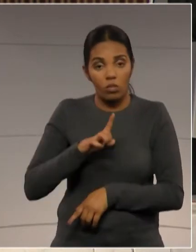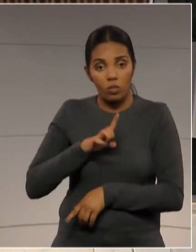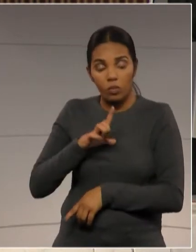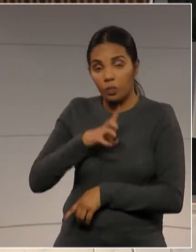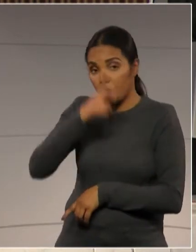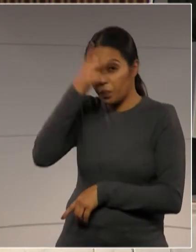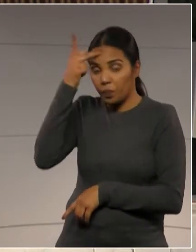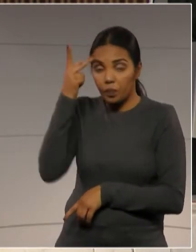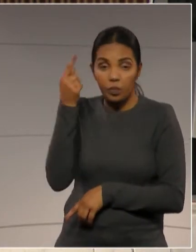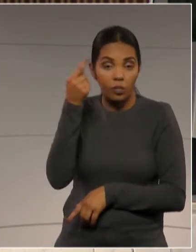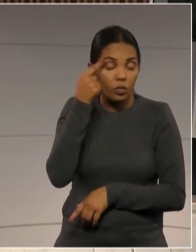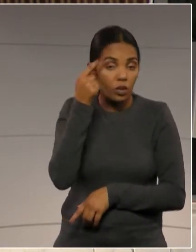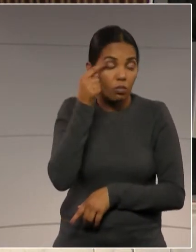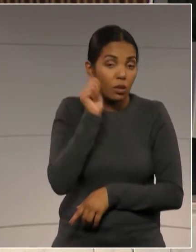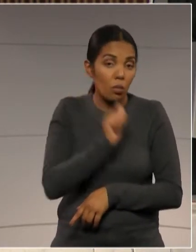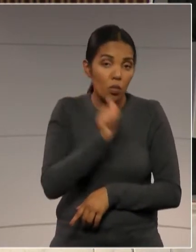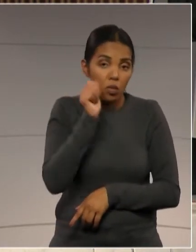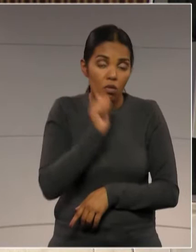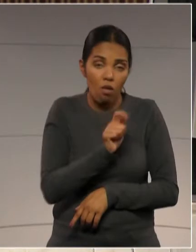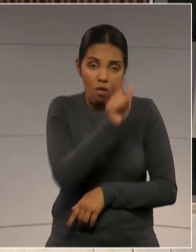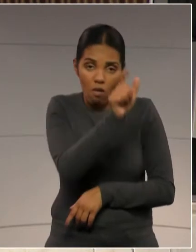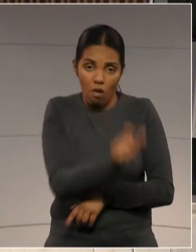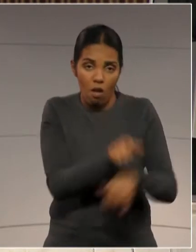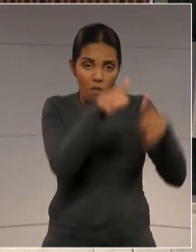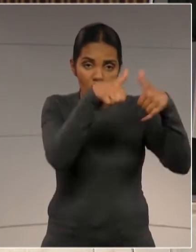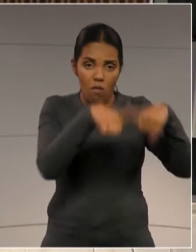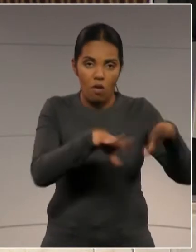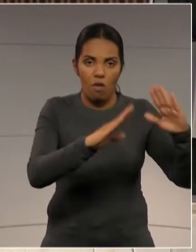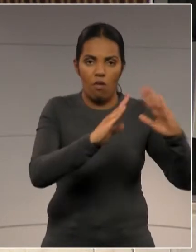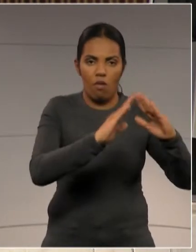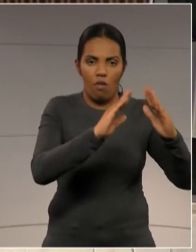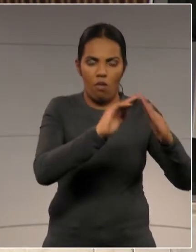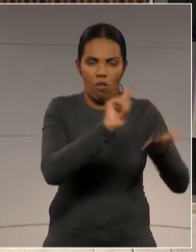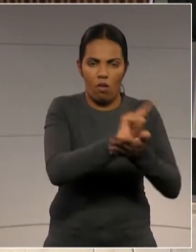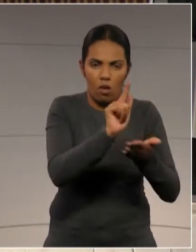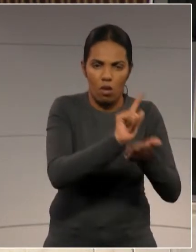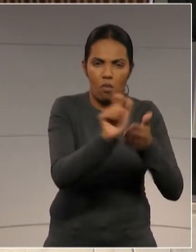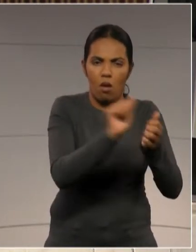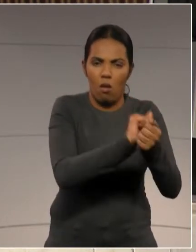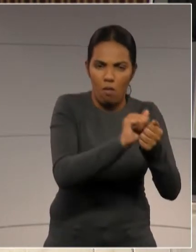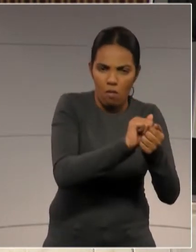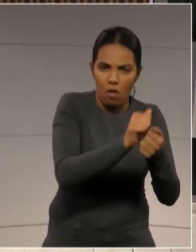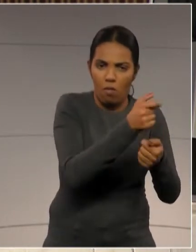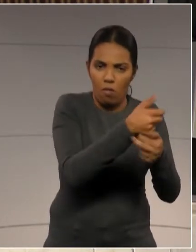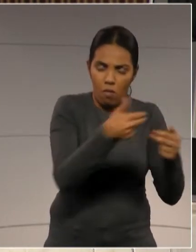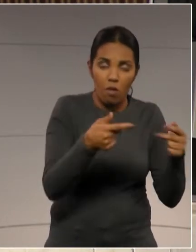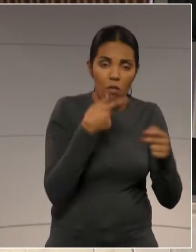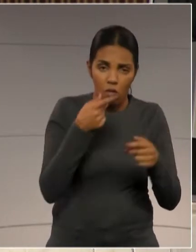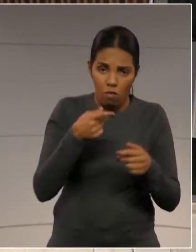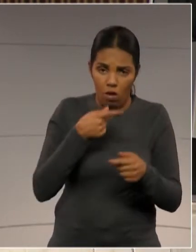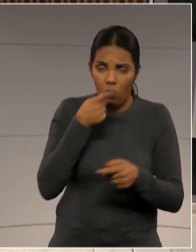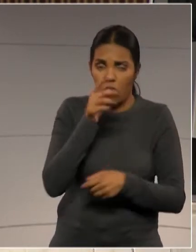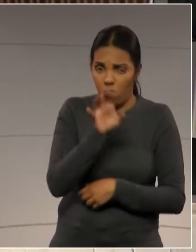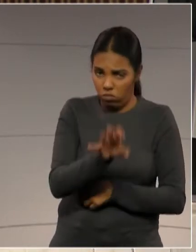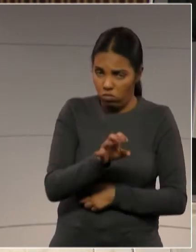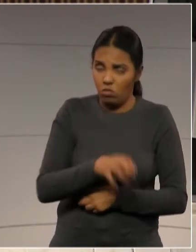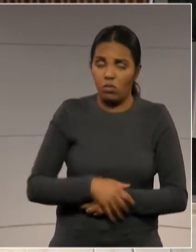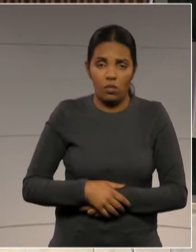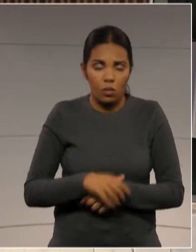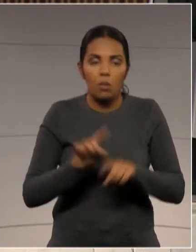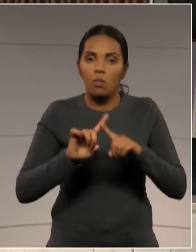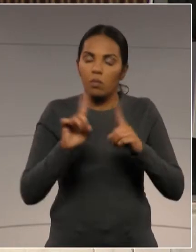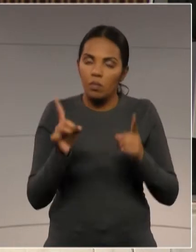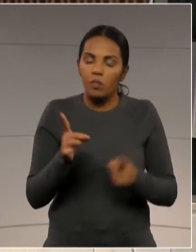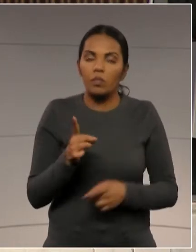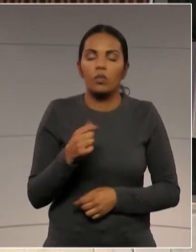deveria ter um papel secundário na nossa sociedade, isso expresso publicamente. Mas, como